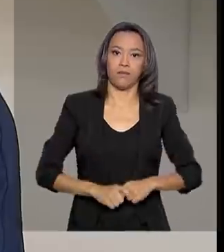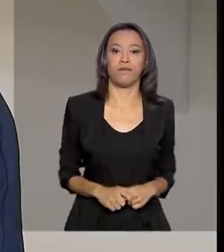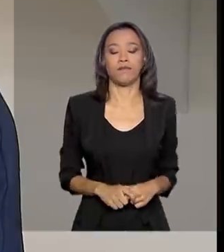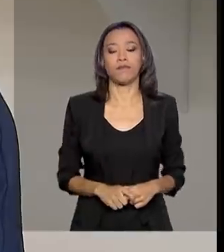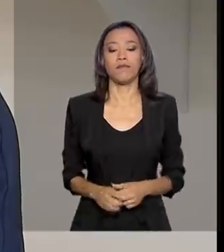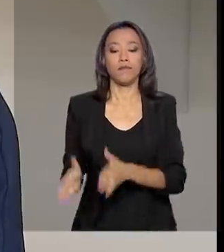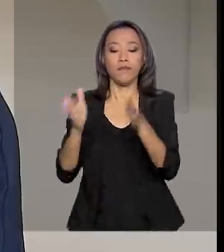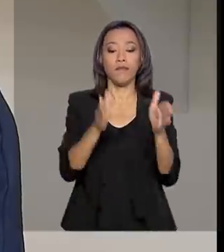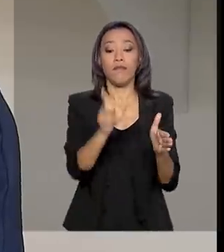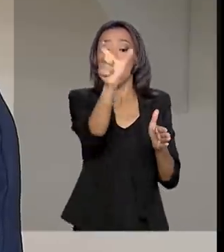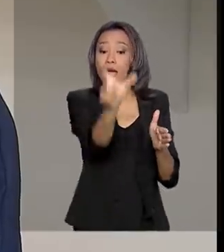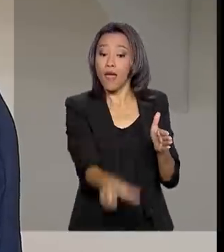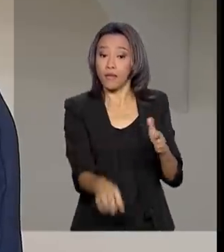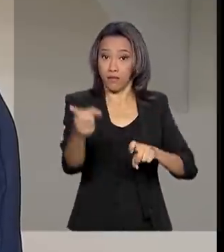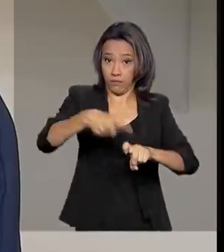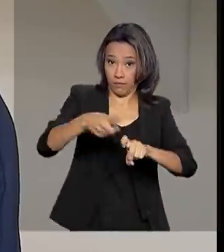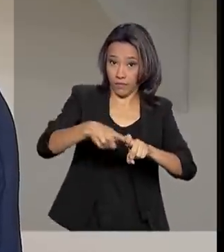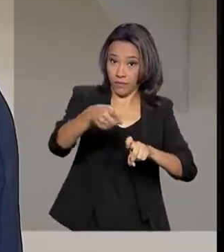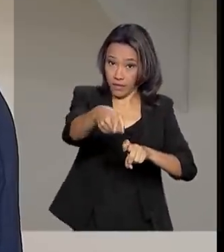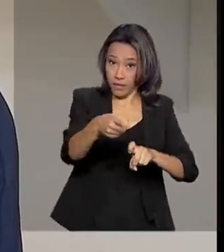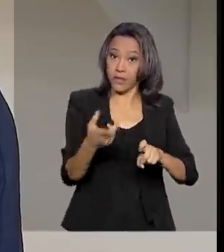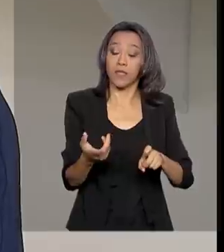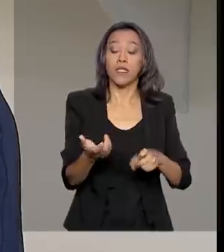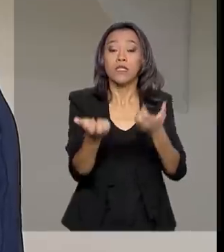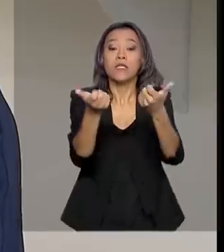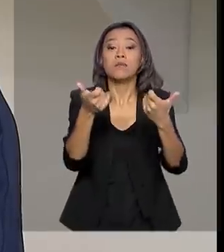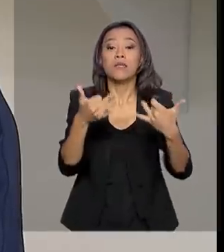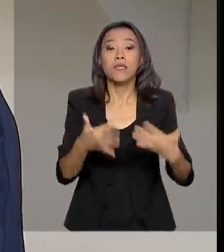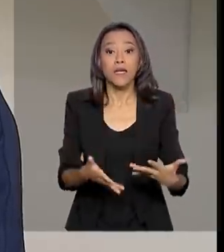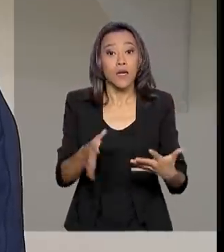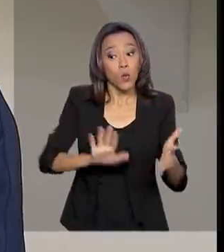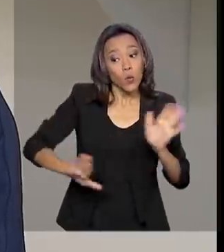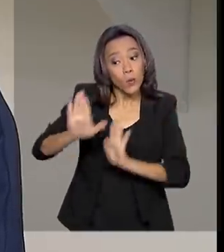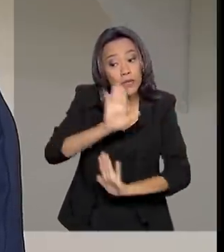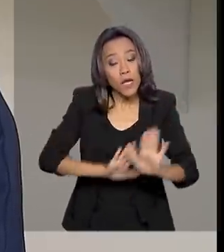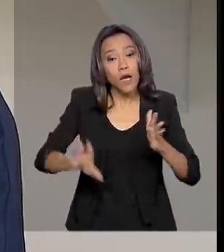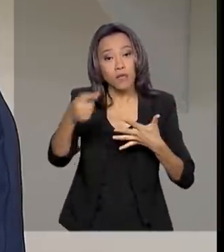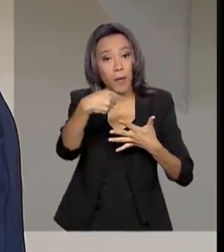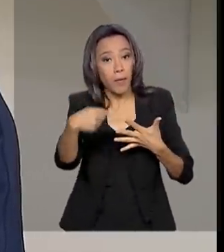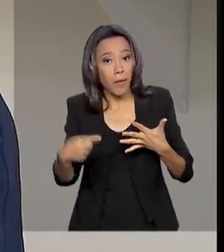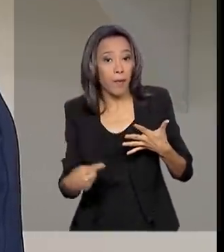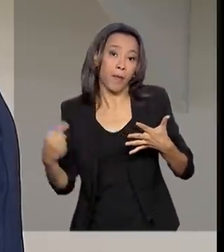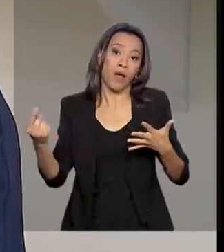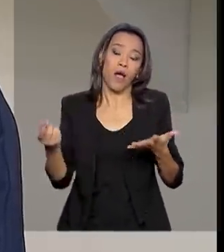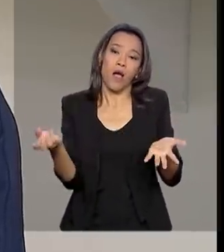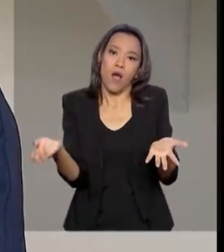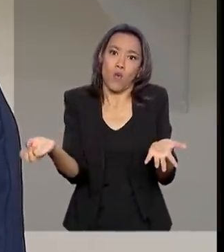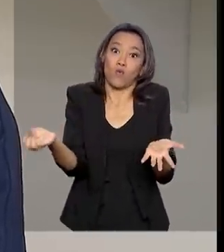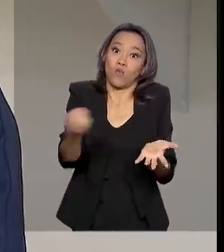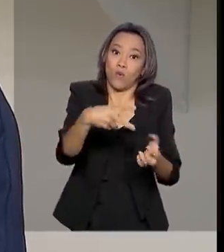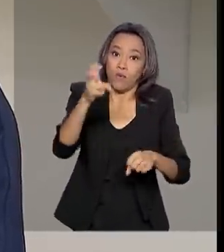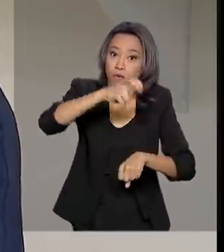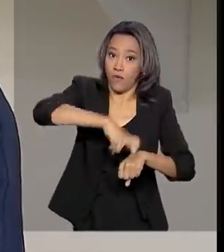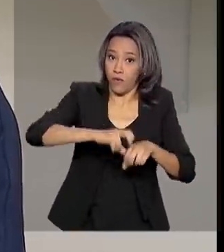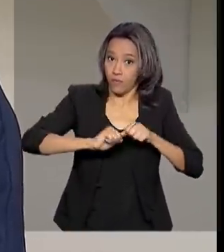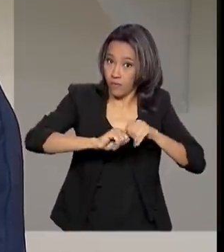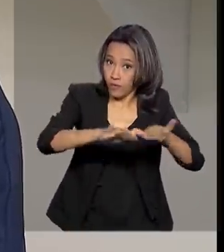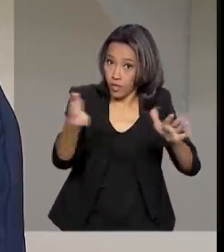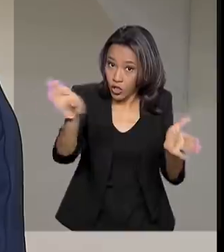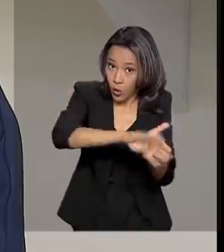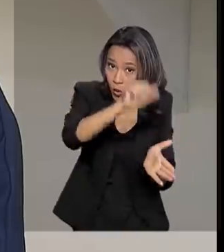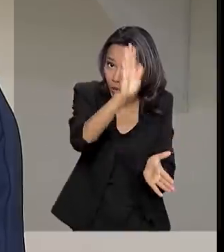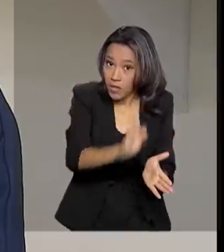Para esta infectologista, as precauções com a chegada do novo coronavírus ao Brasil devem ser no sentido de